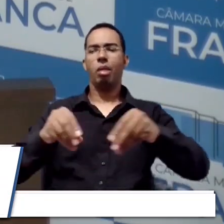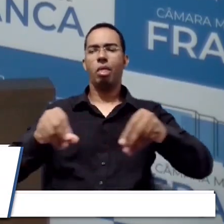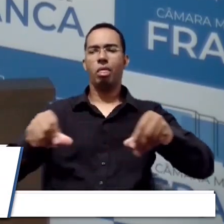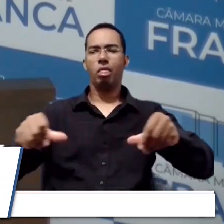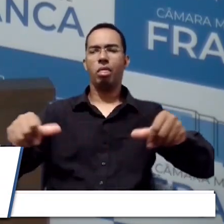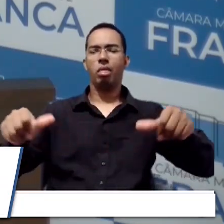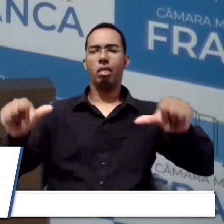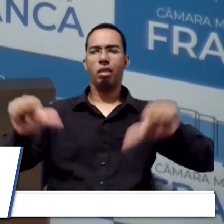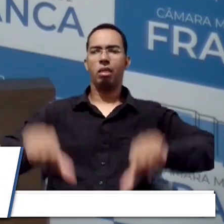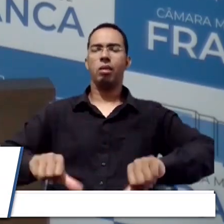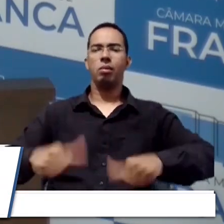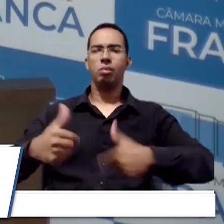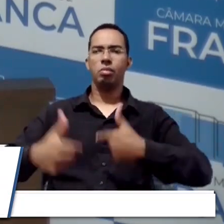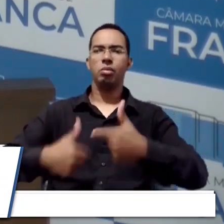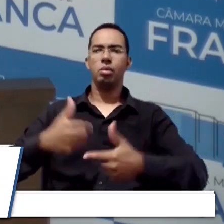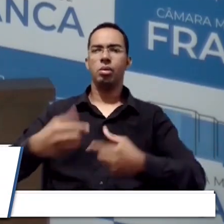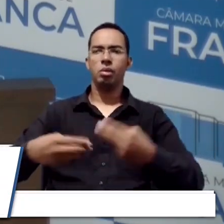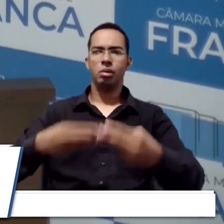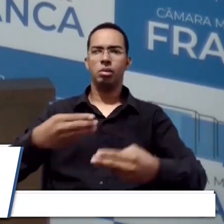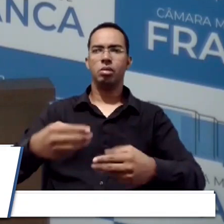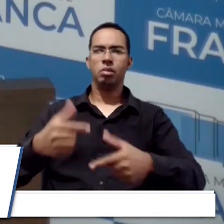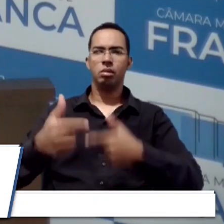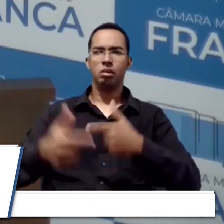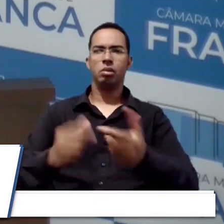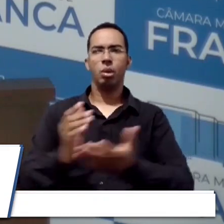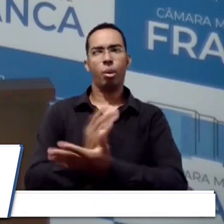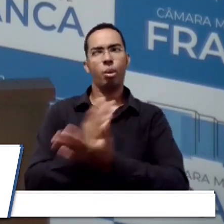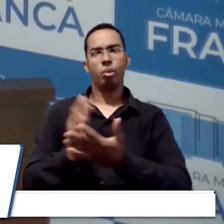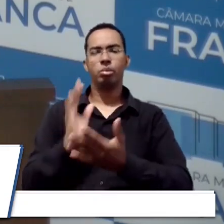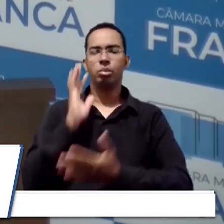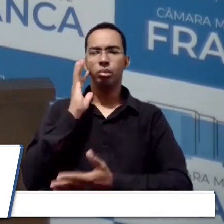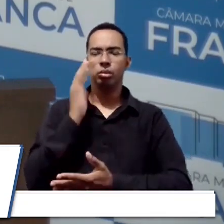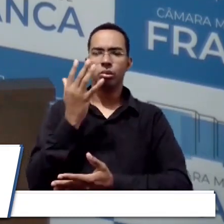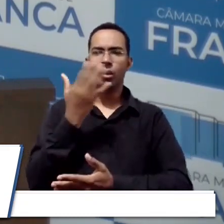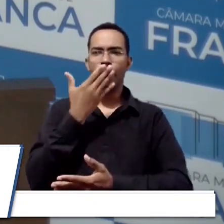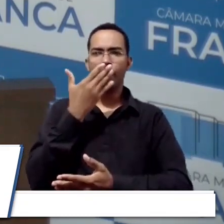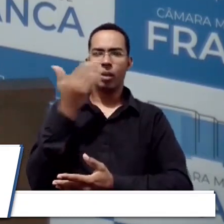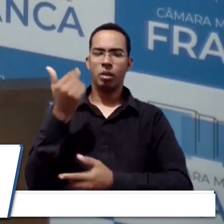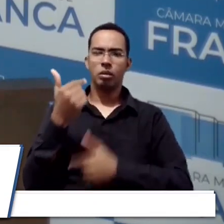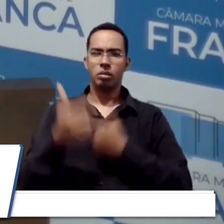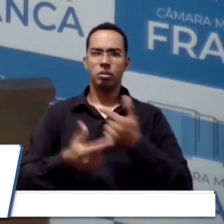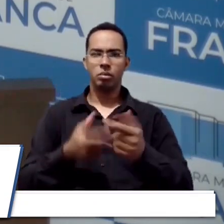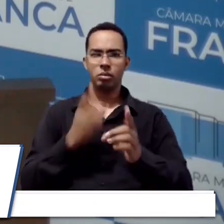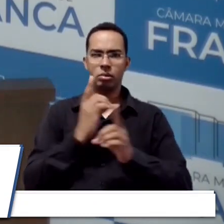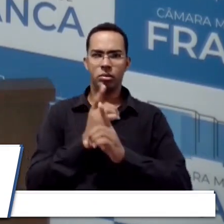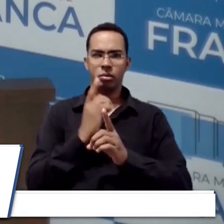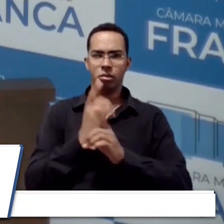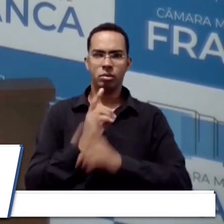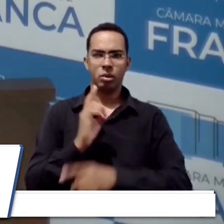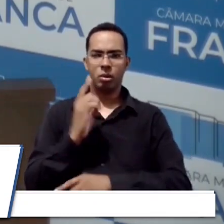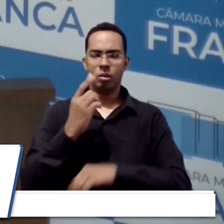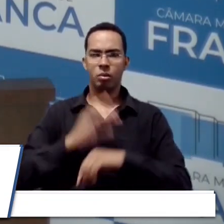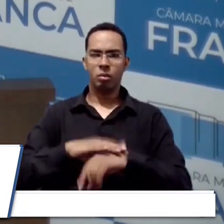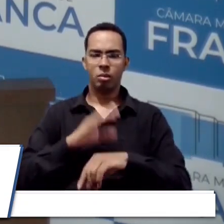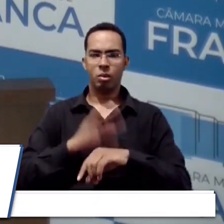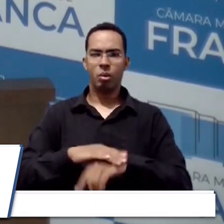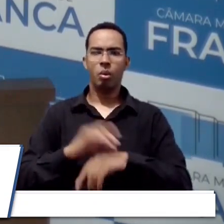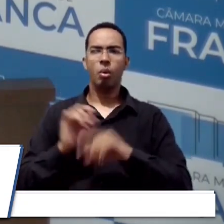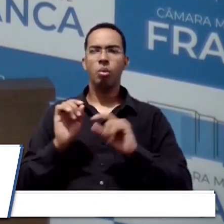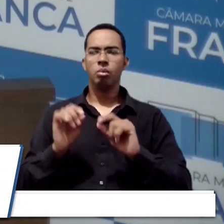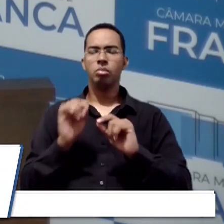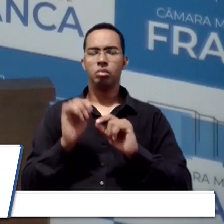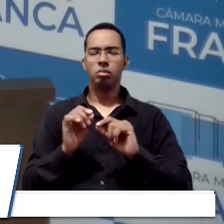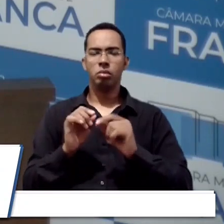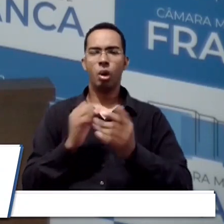Ministério do Trabalho e eles estão tomando algumas providências para melhorar o atendimento. O primeiro deles é a